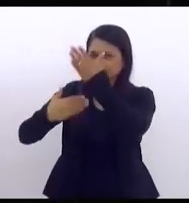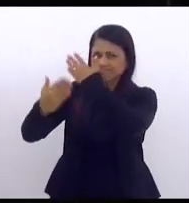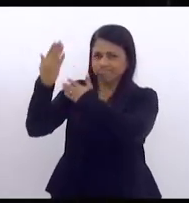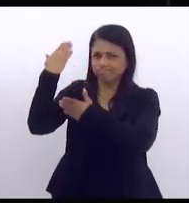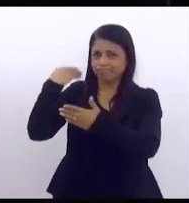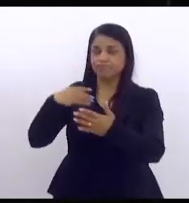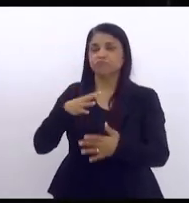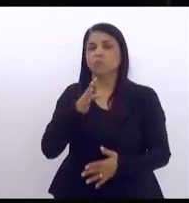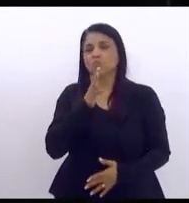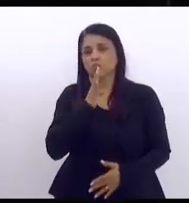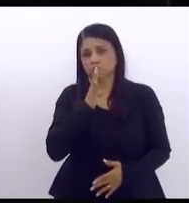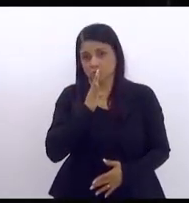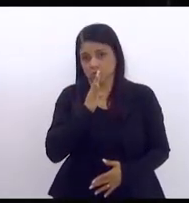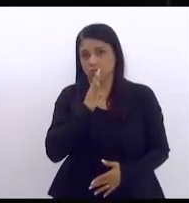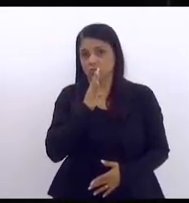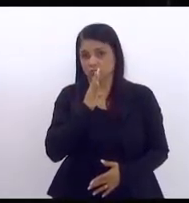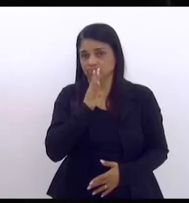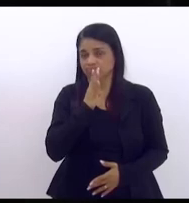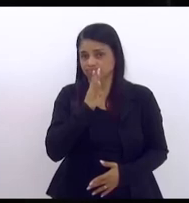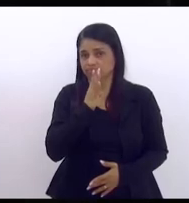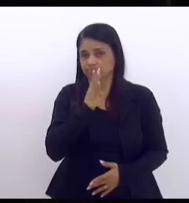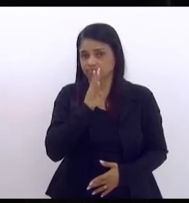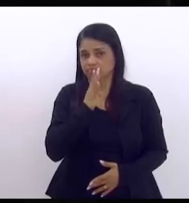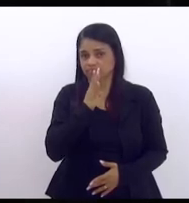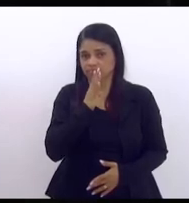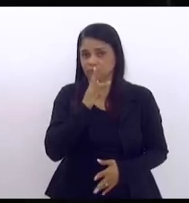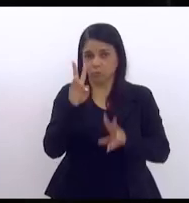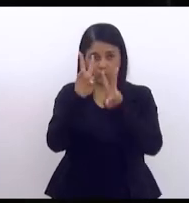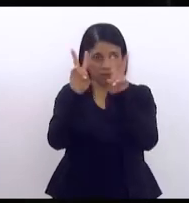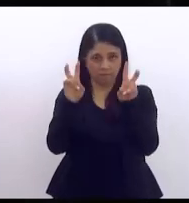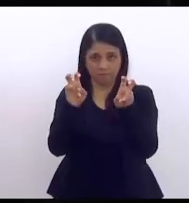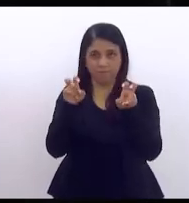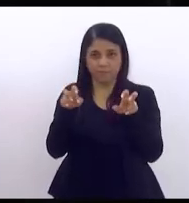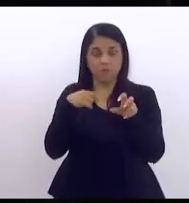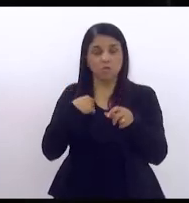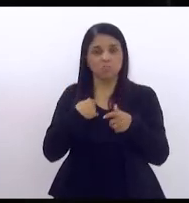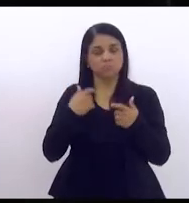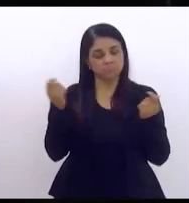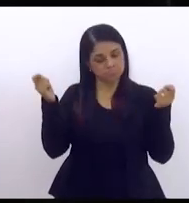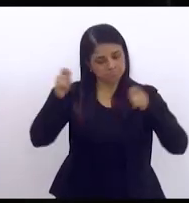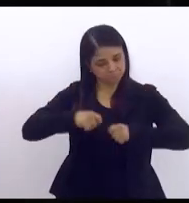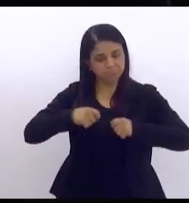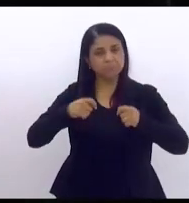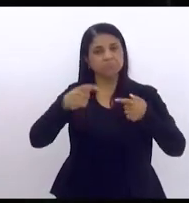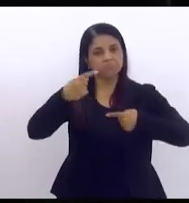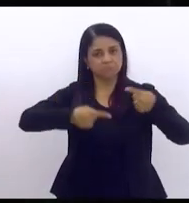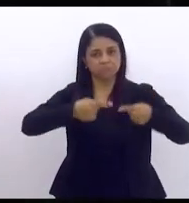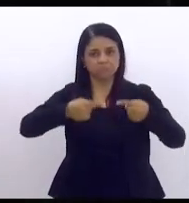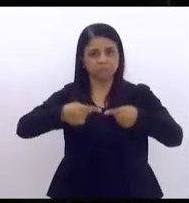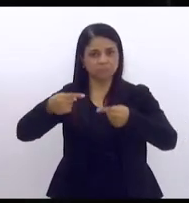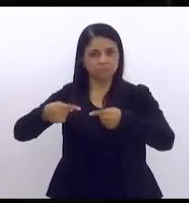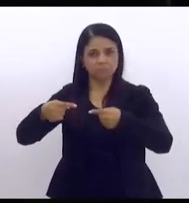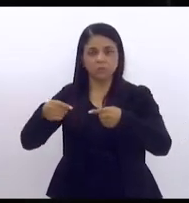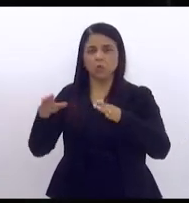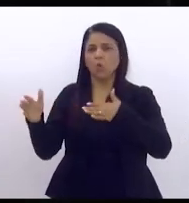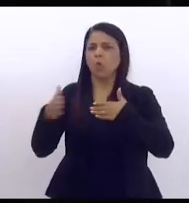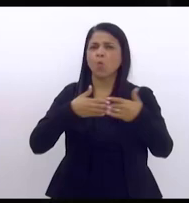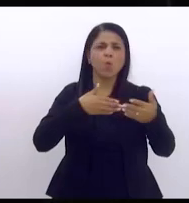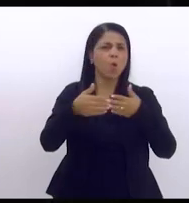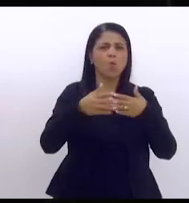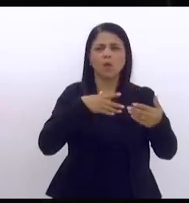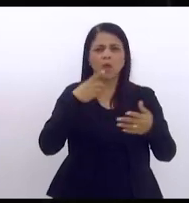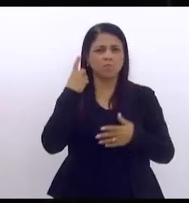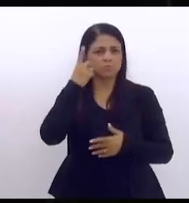conheço de fundo o assunto e eu tenho propriedade para discutir isso com qualquer parlamentar